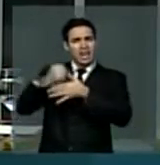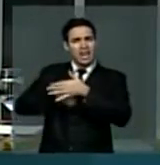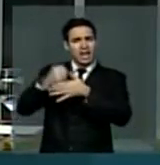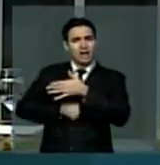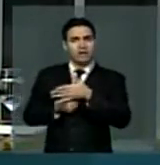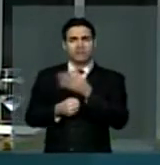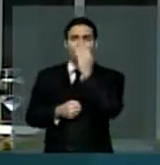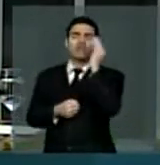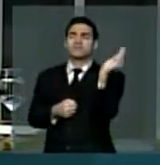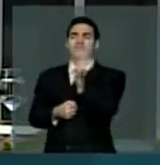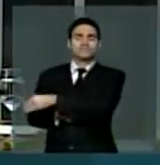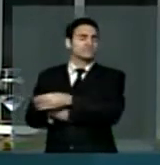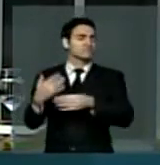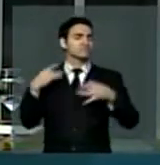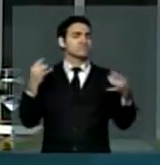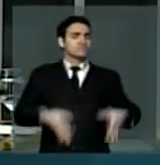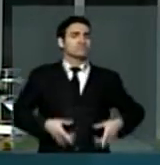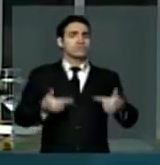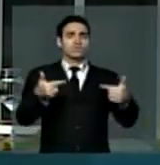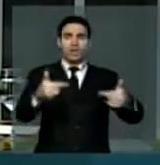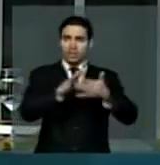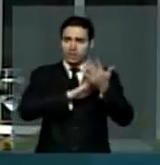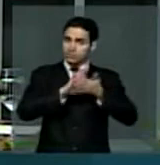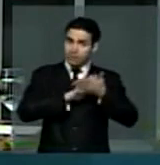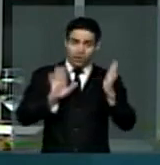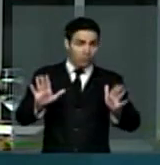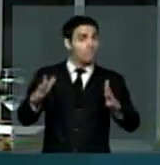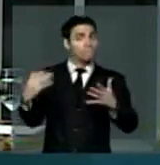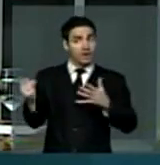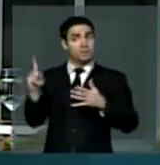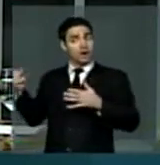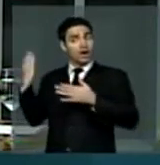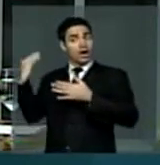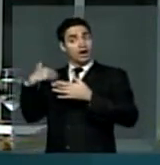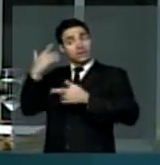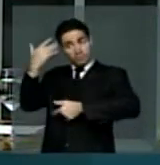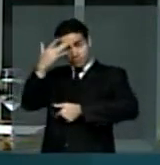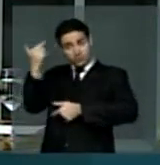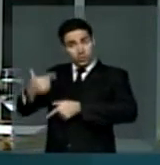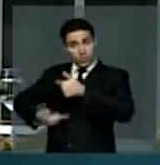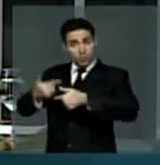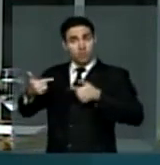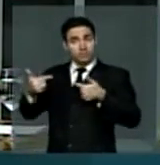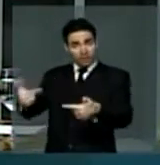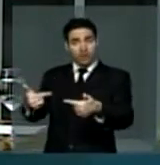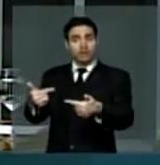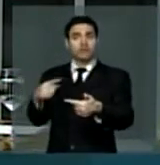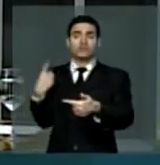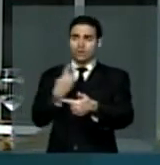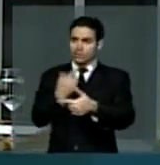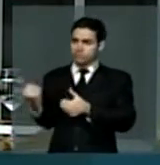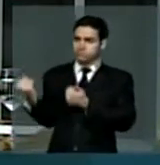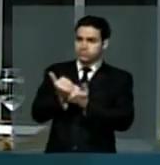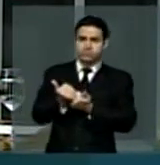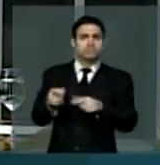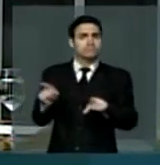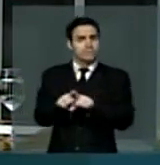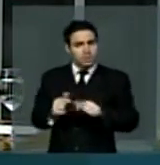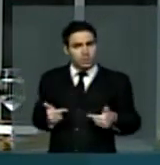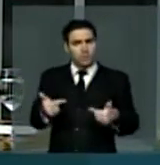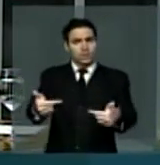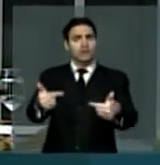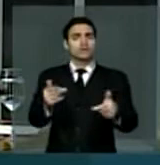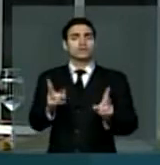as lágrimas e perseguições dos que ainda hoje sofrem. Por isso não cabe conceber